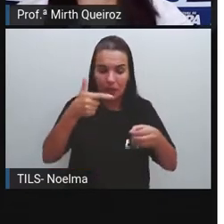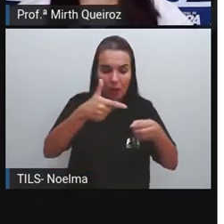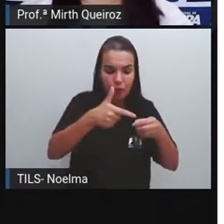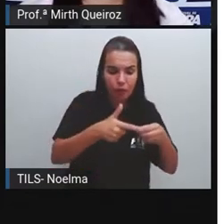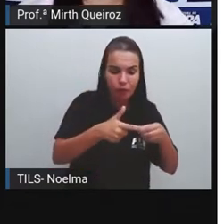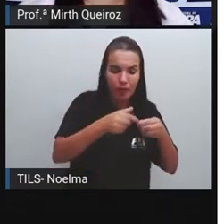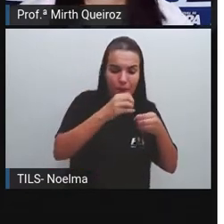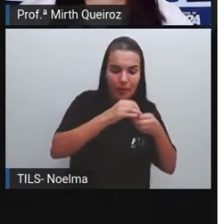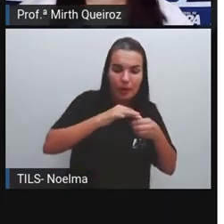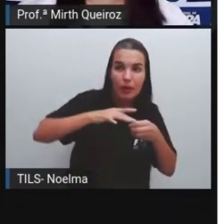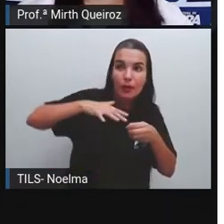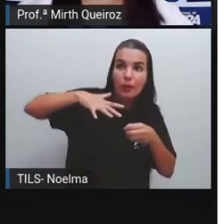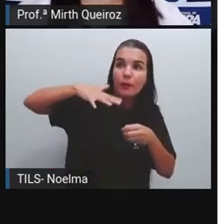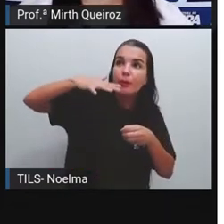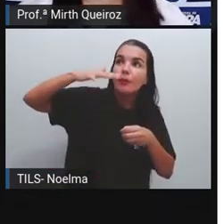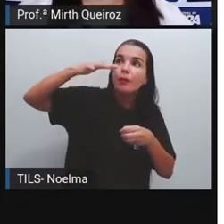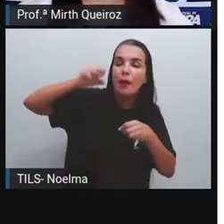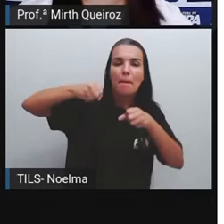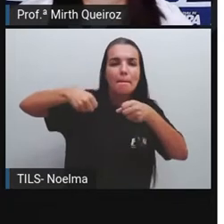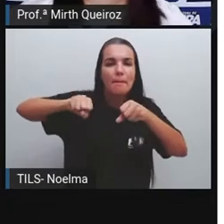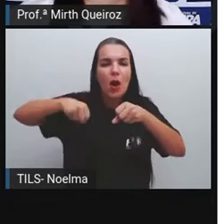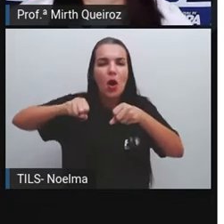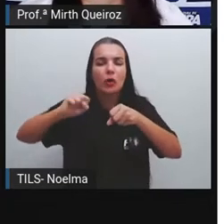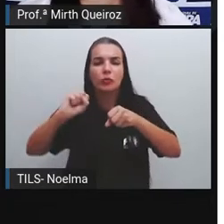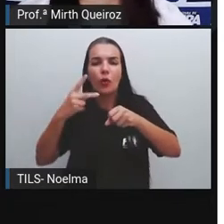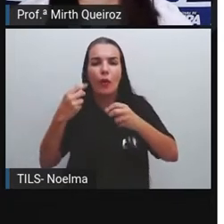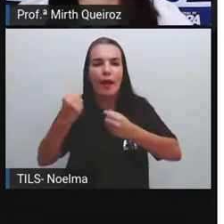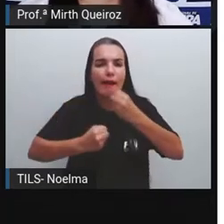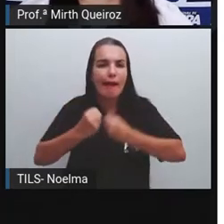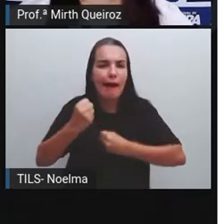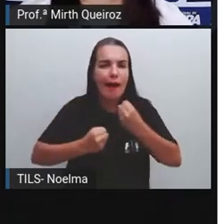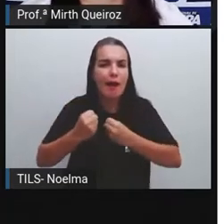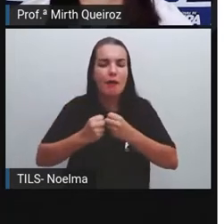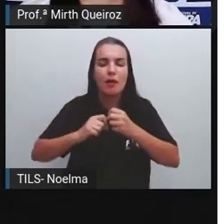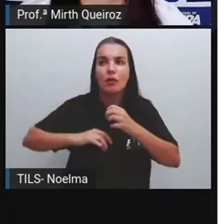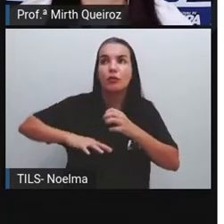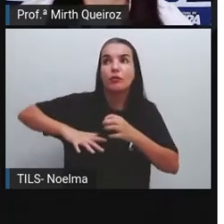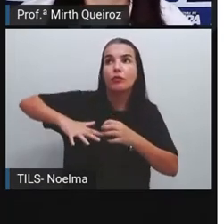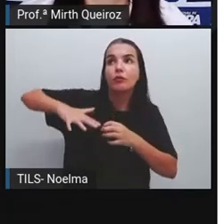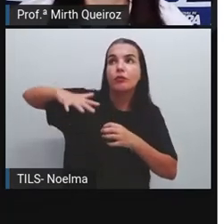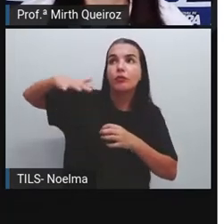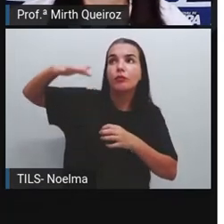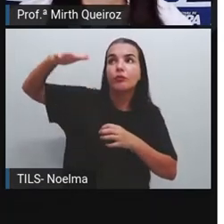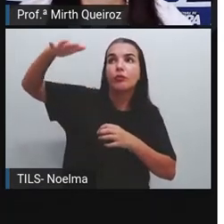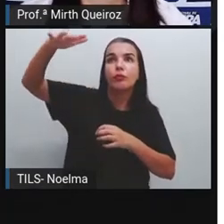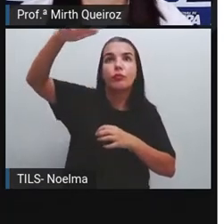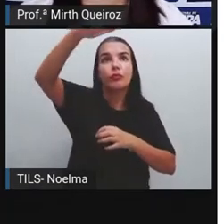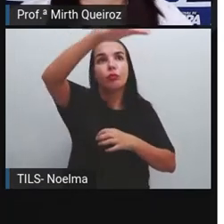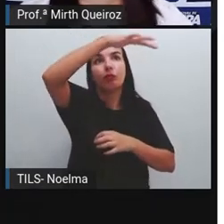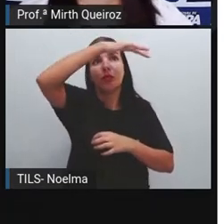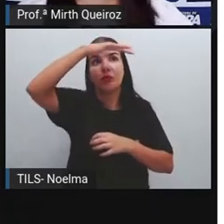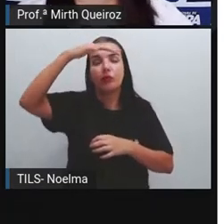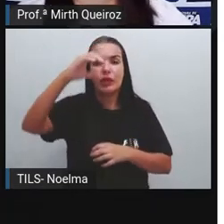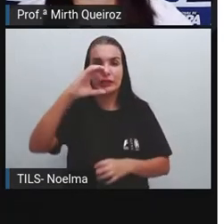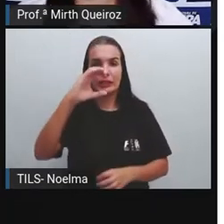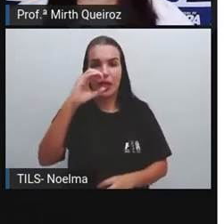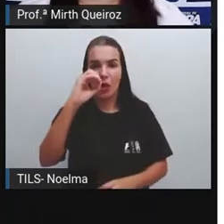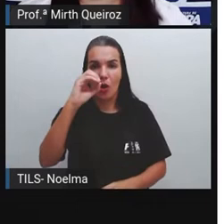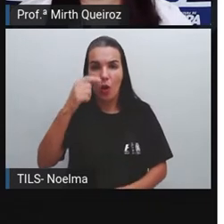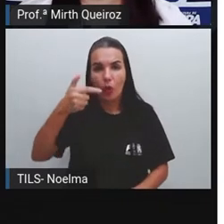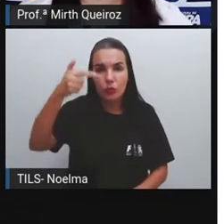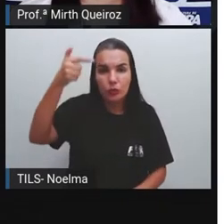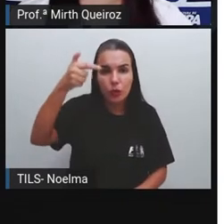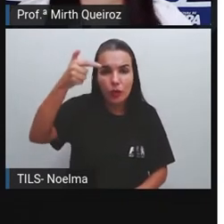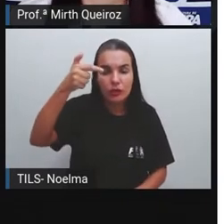fóssil que acontece, por exemplo, na moto, no carro, né? É liberado na atmosfera o dióxido de carbono, que é o CO2, que o